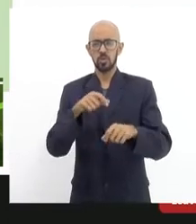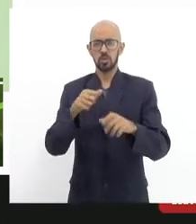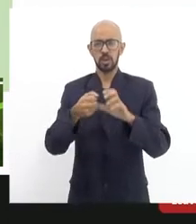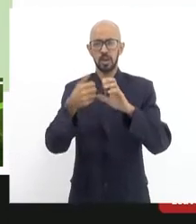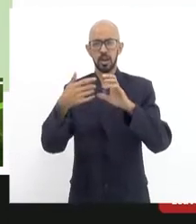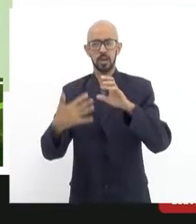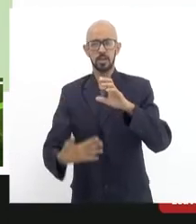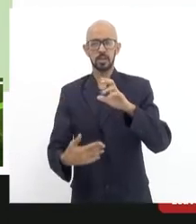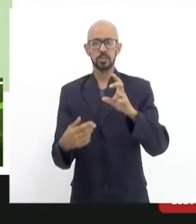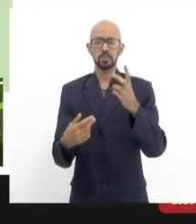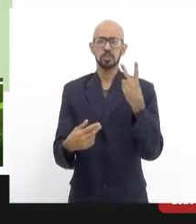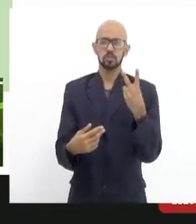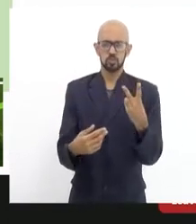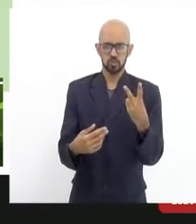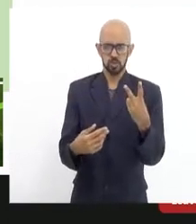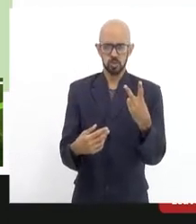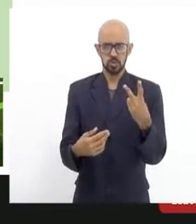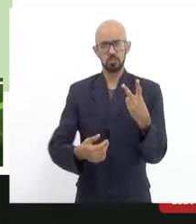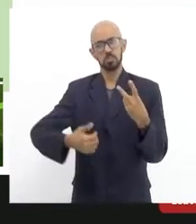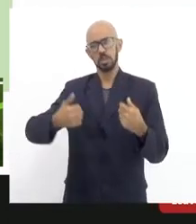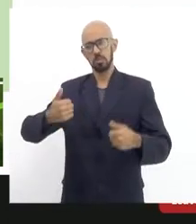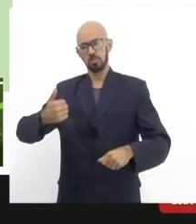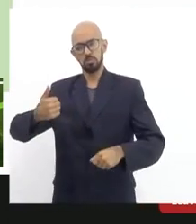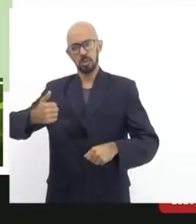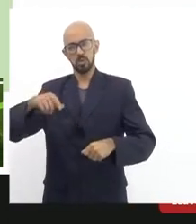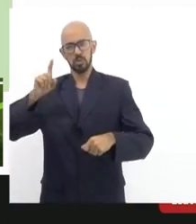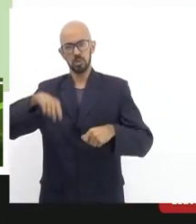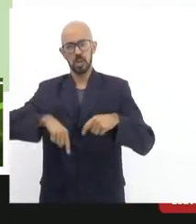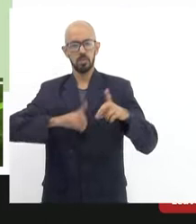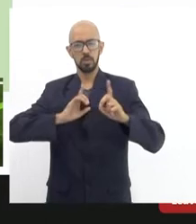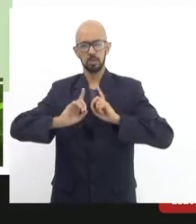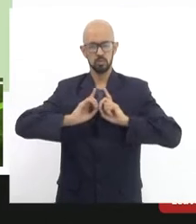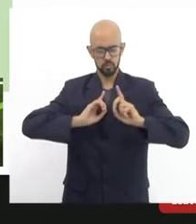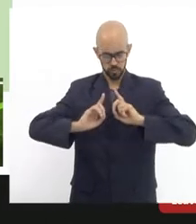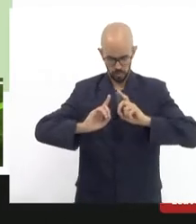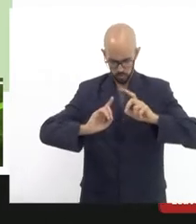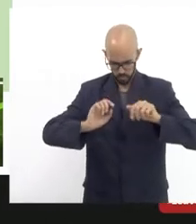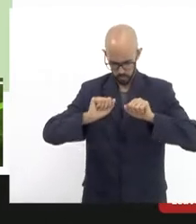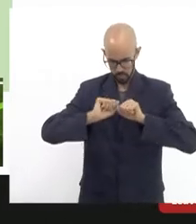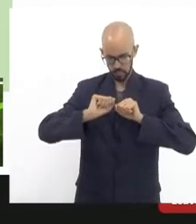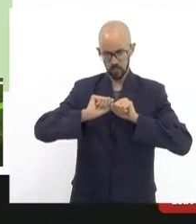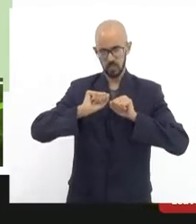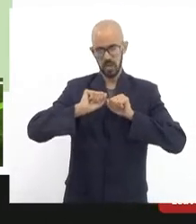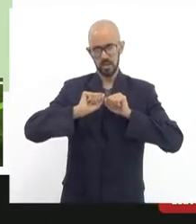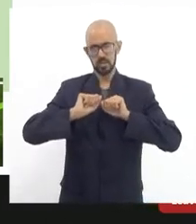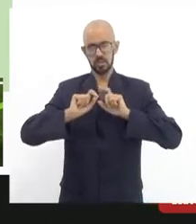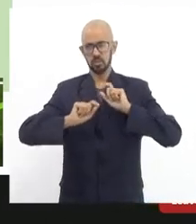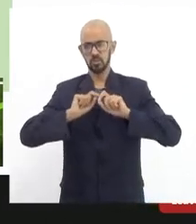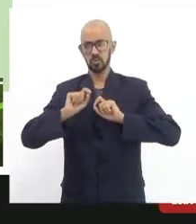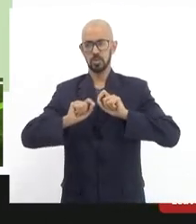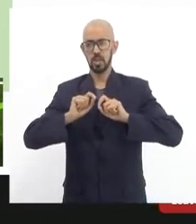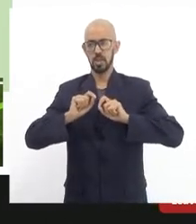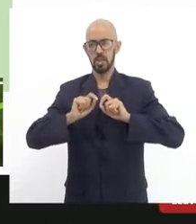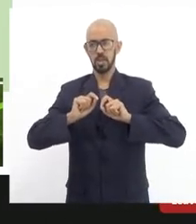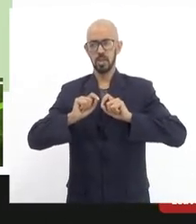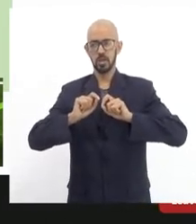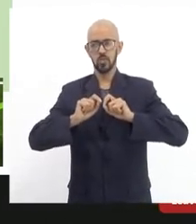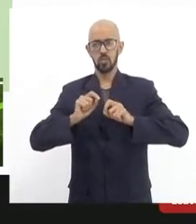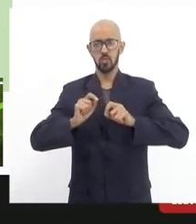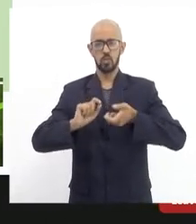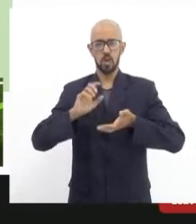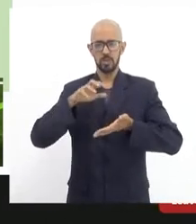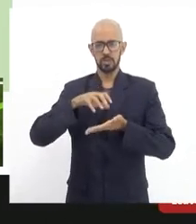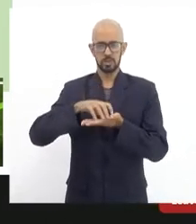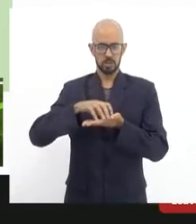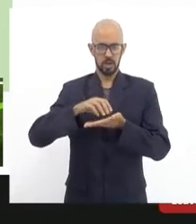da sentença judicial? Primeiro, uma discussão que se faz. A sentença faz uma discussão com a central e com o governo do